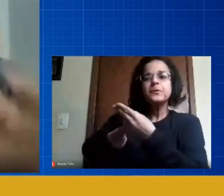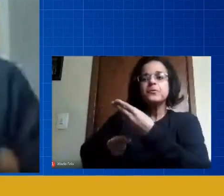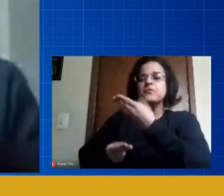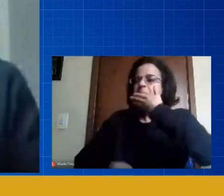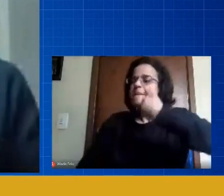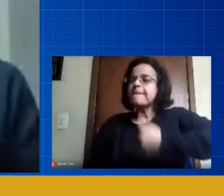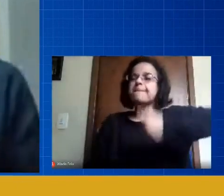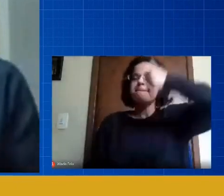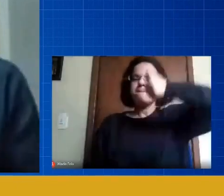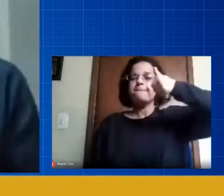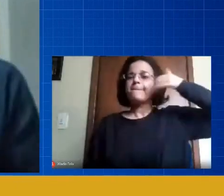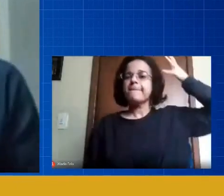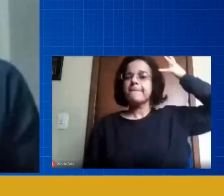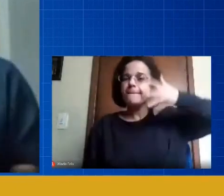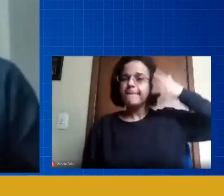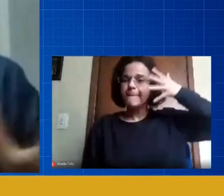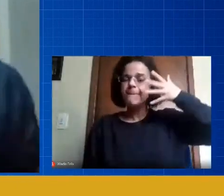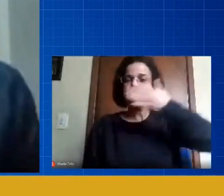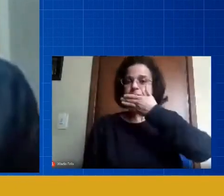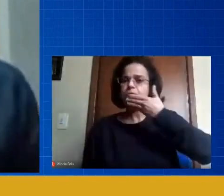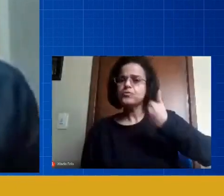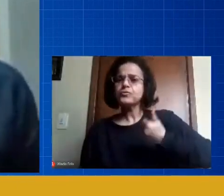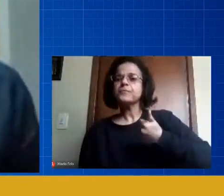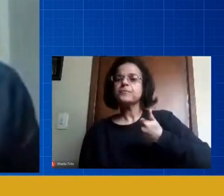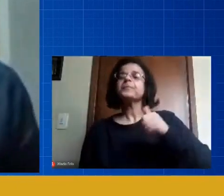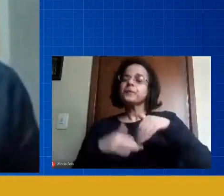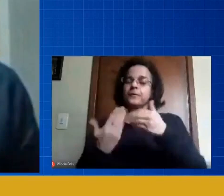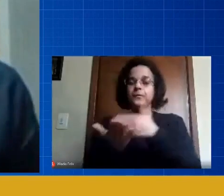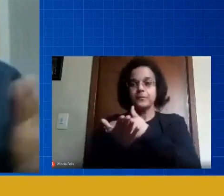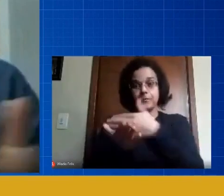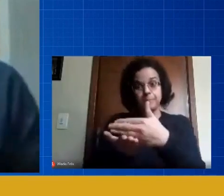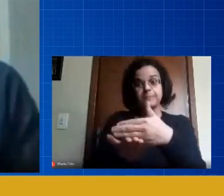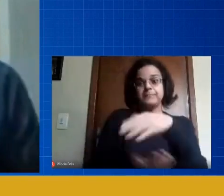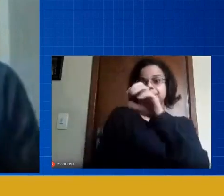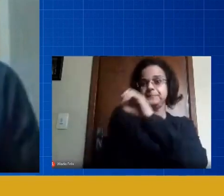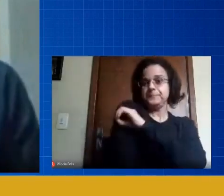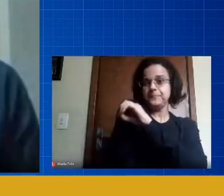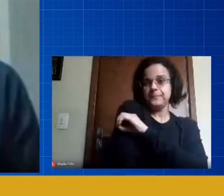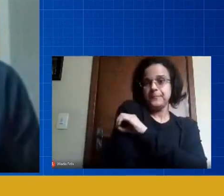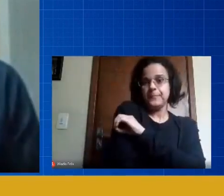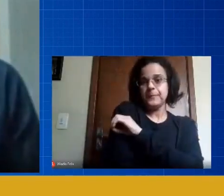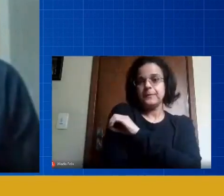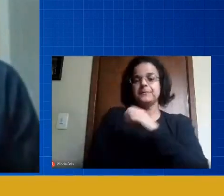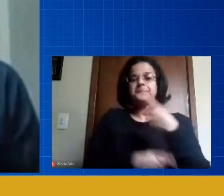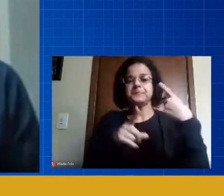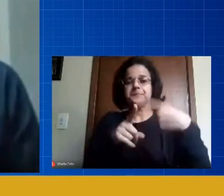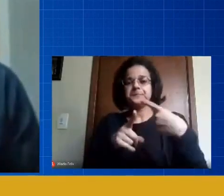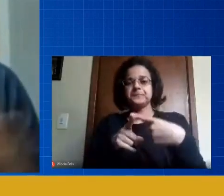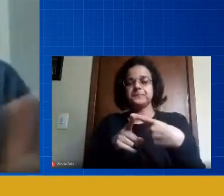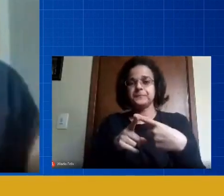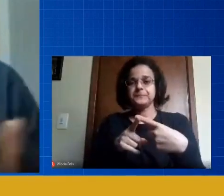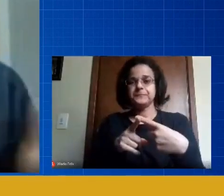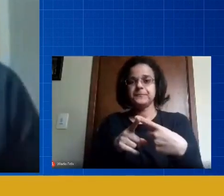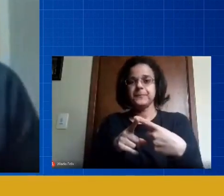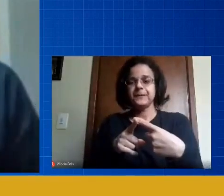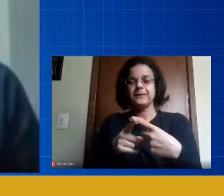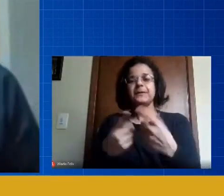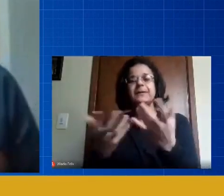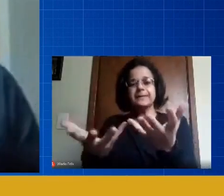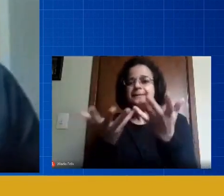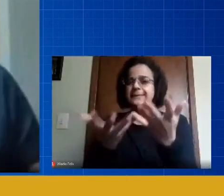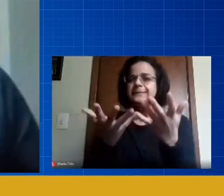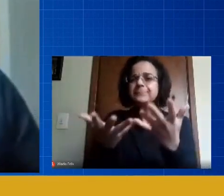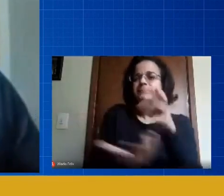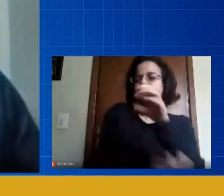maiores especialistas, começamos com a educação infantil, porque todo mundo queria a